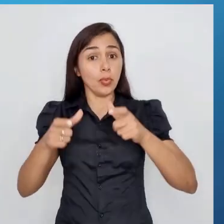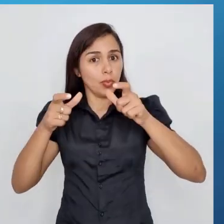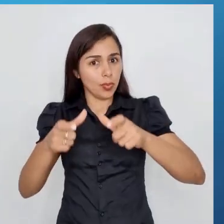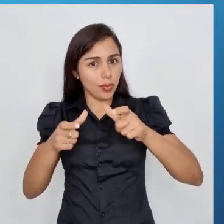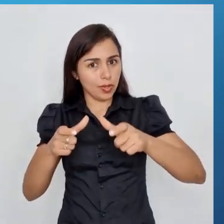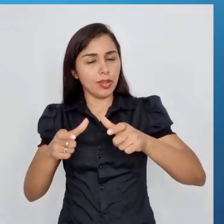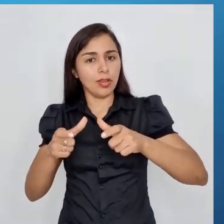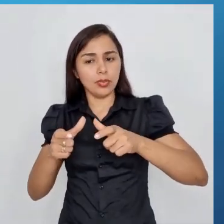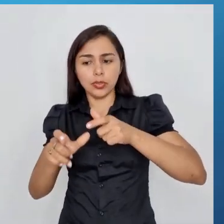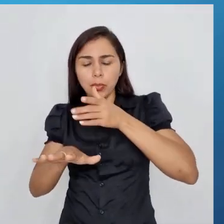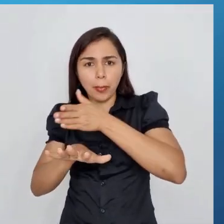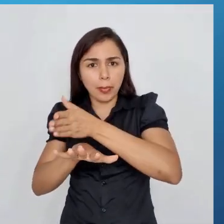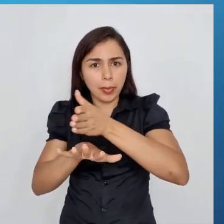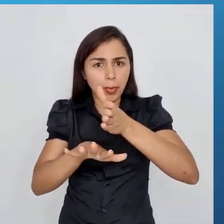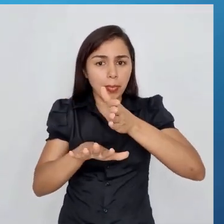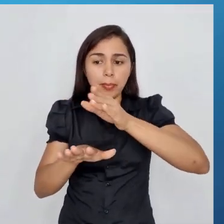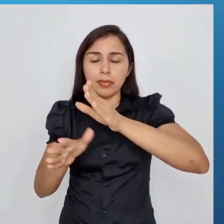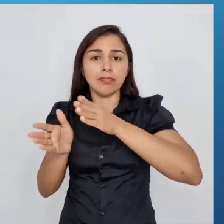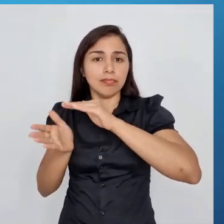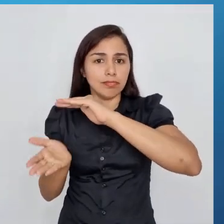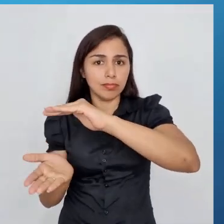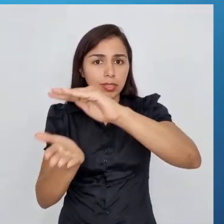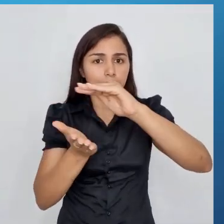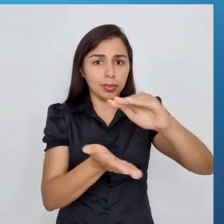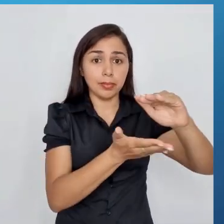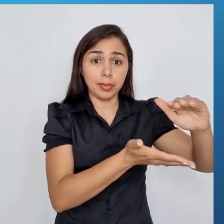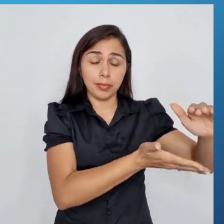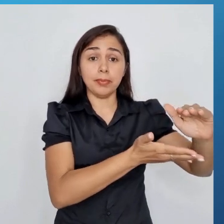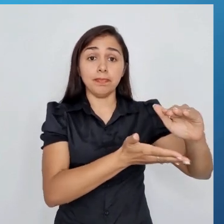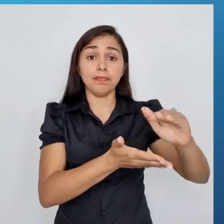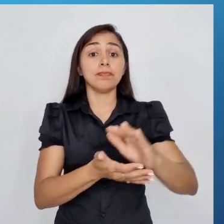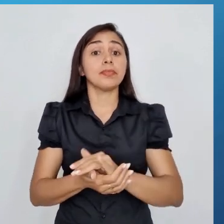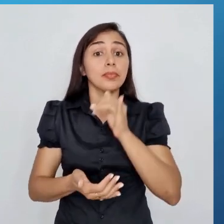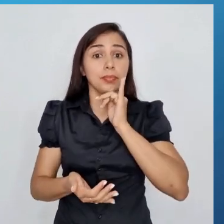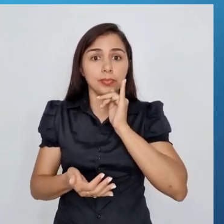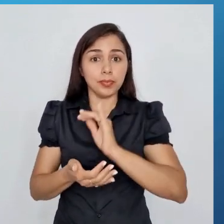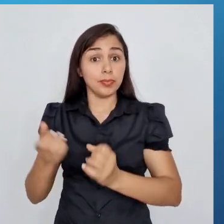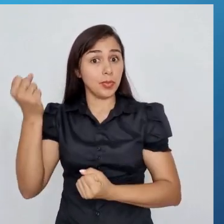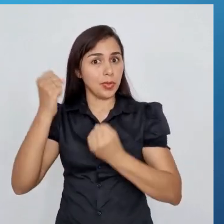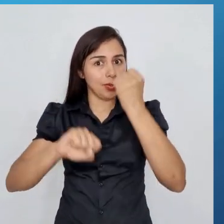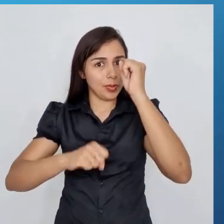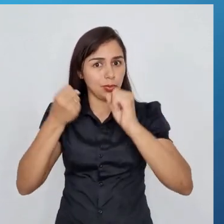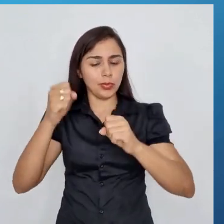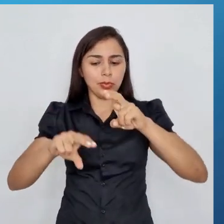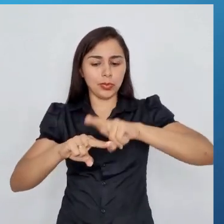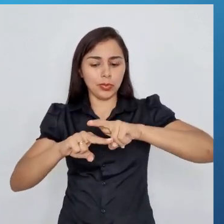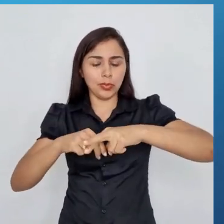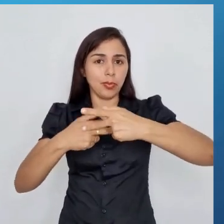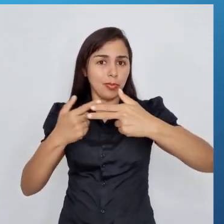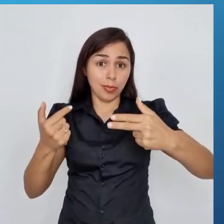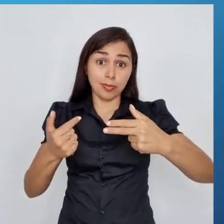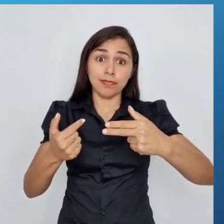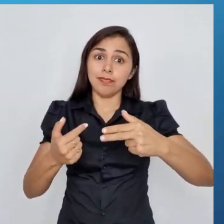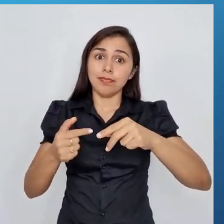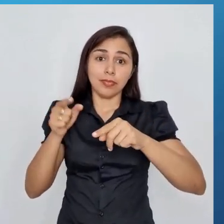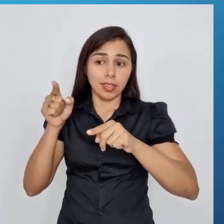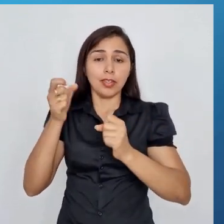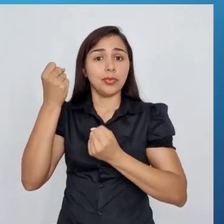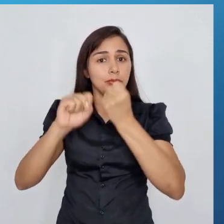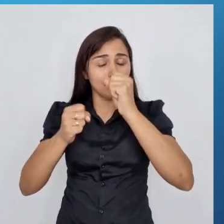onde saem as mercadorias, de uma indústria de imóveis da nossa cidade, que produz sofás, produz